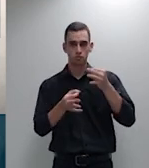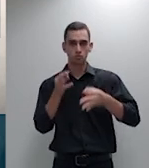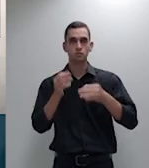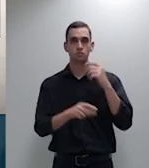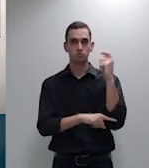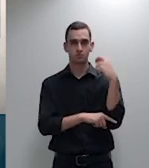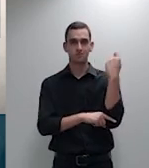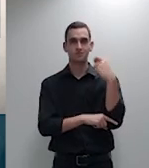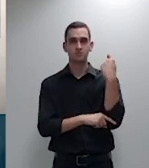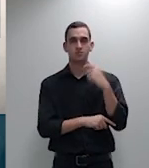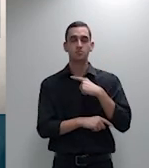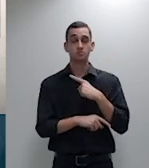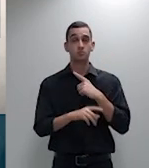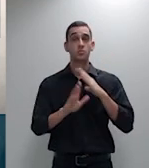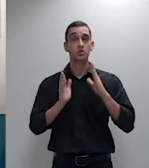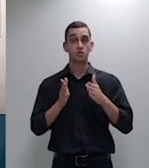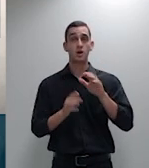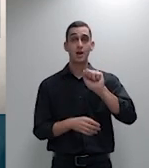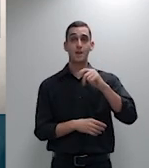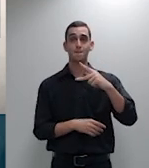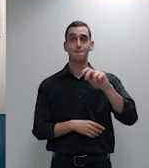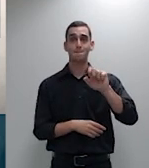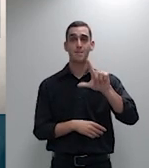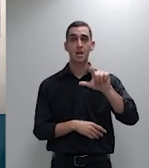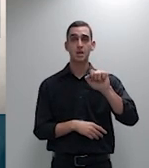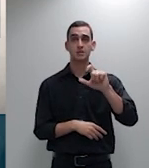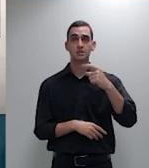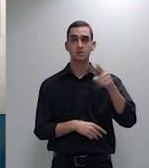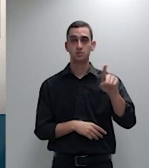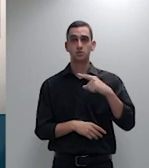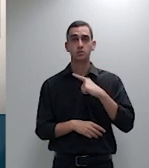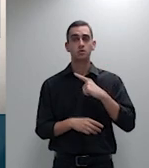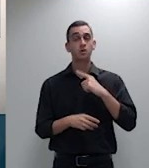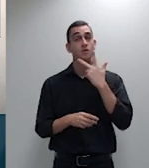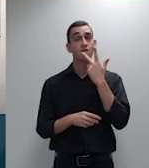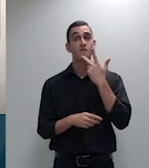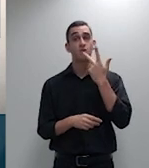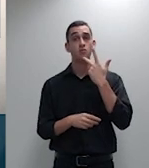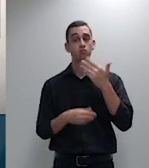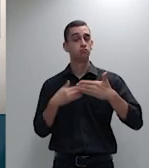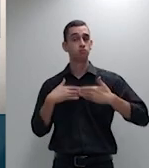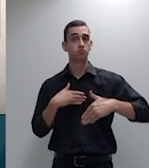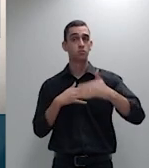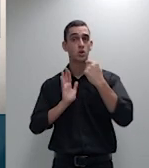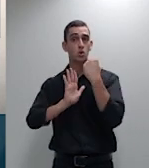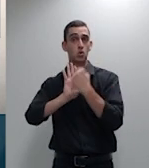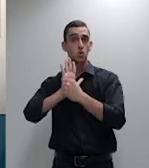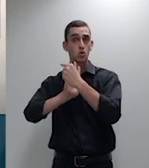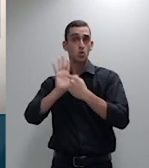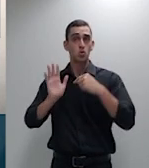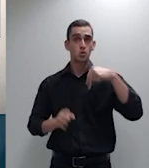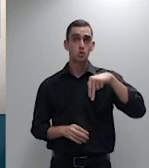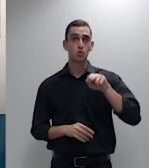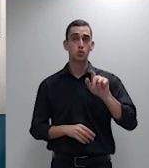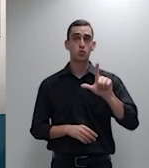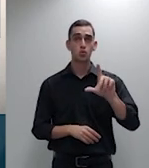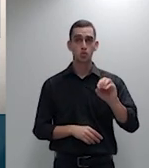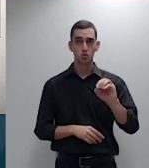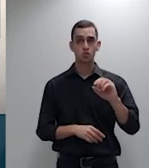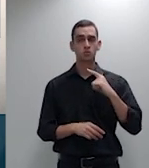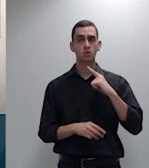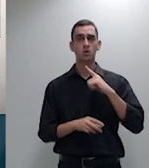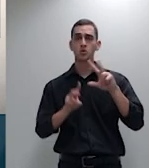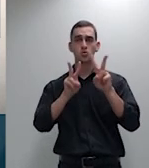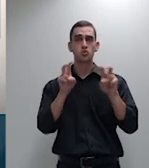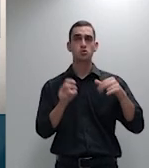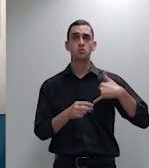considerou nula por abusividade intrínseca qualquer recomposição por faixa etária com amparo